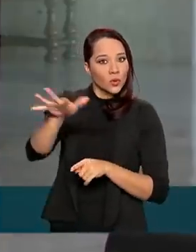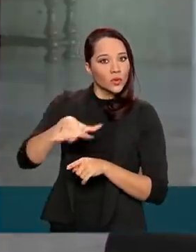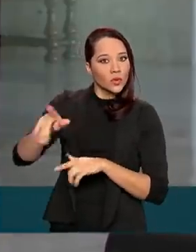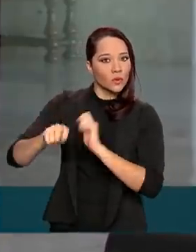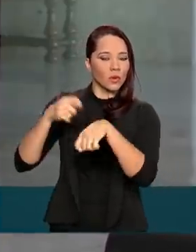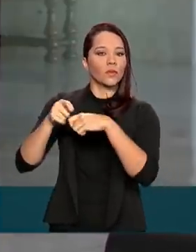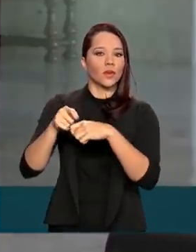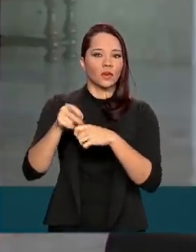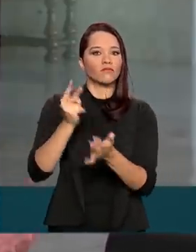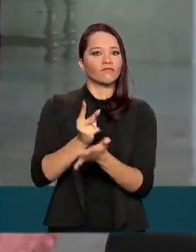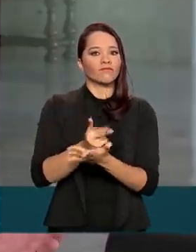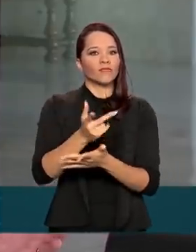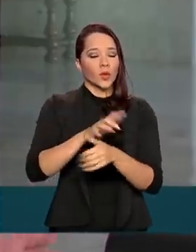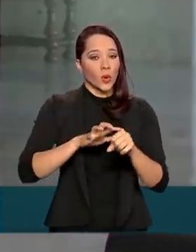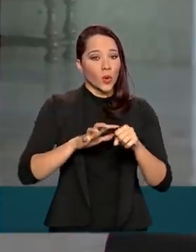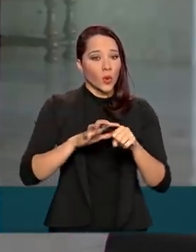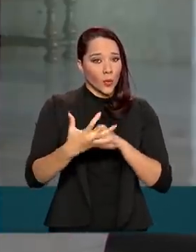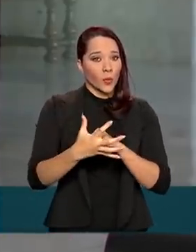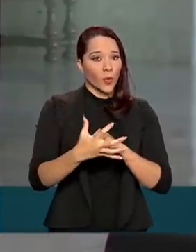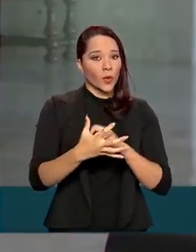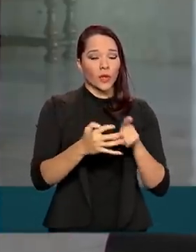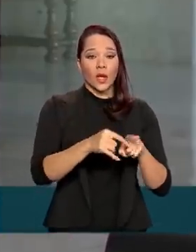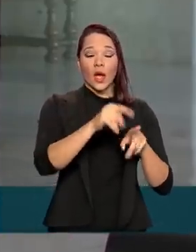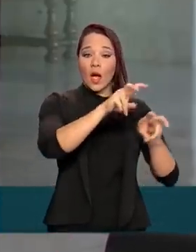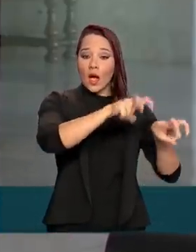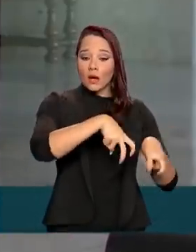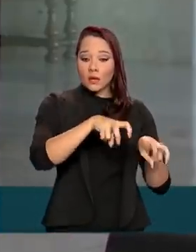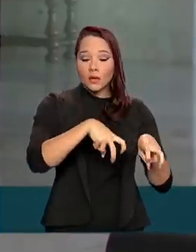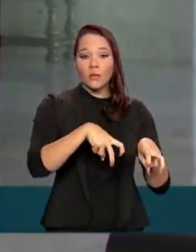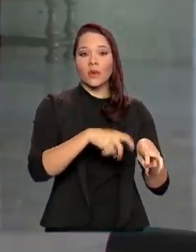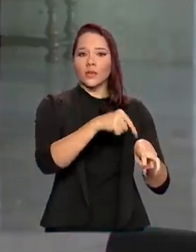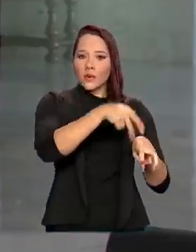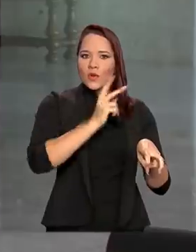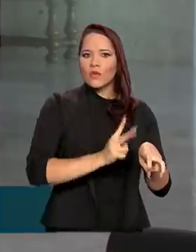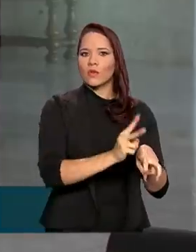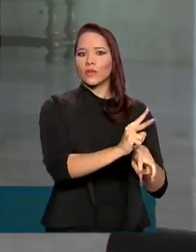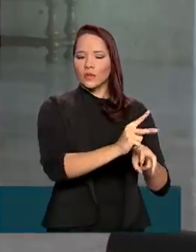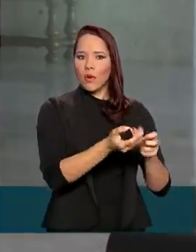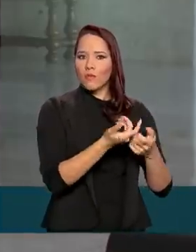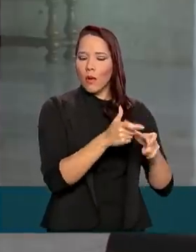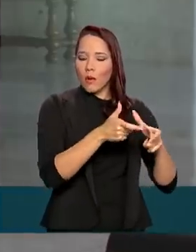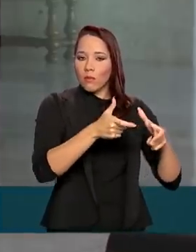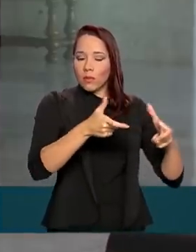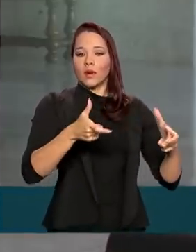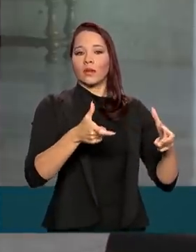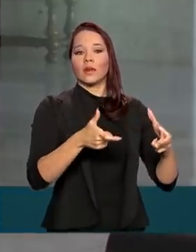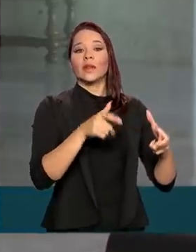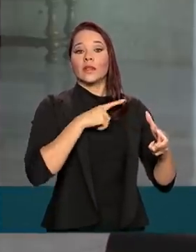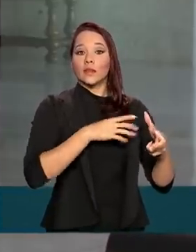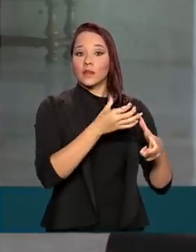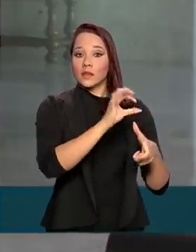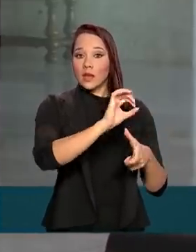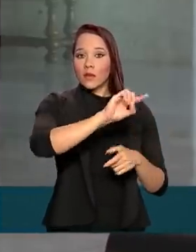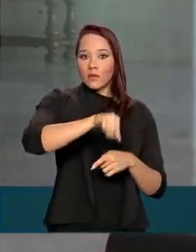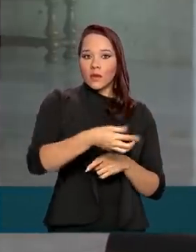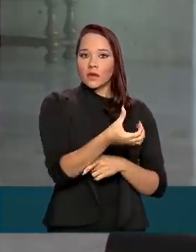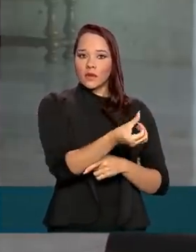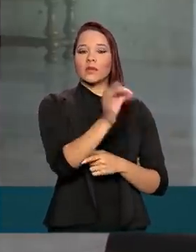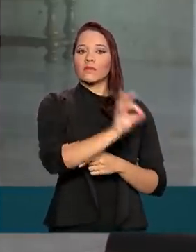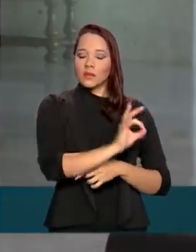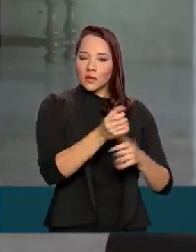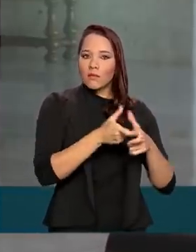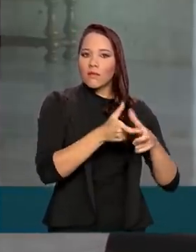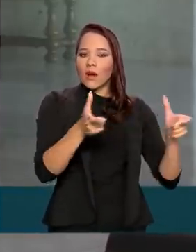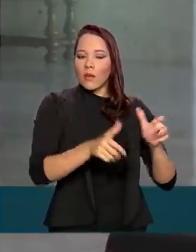mesmo com a pandemia, o agronegócio, que já estava em um momento positivo, continuou a crescer. Houve um aumento de 0,6%